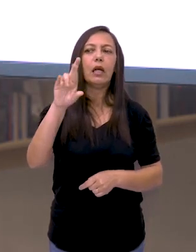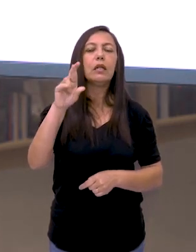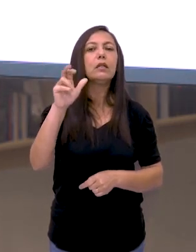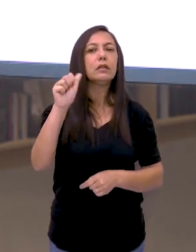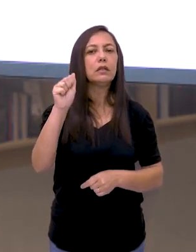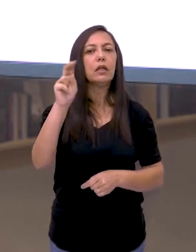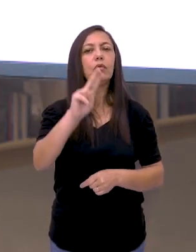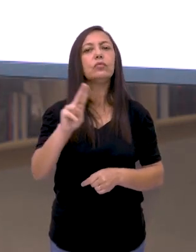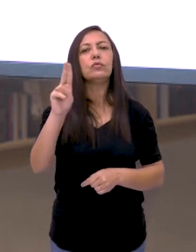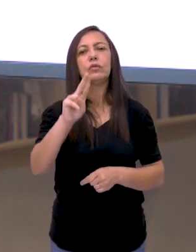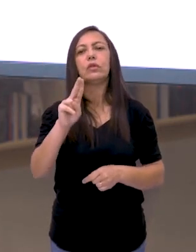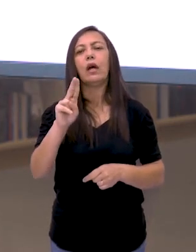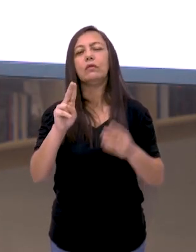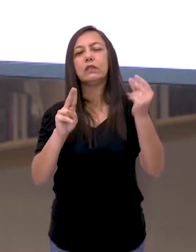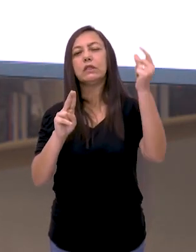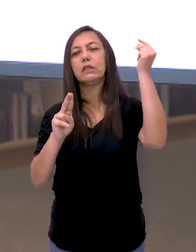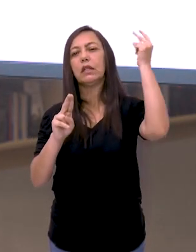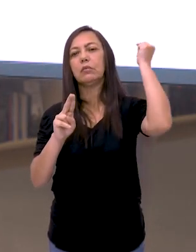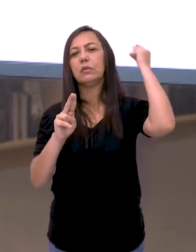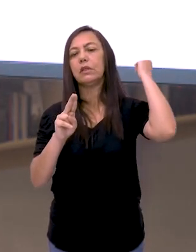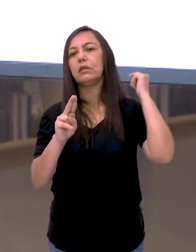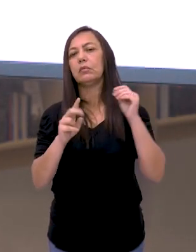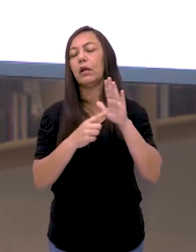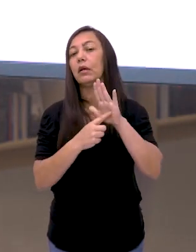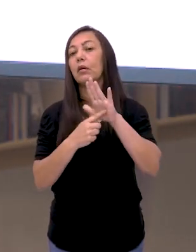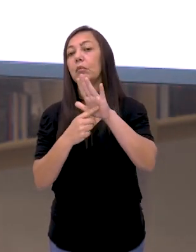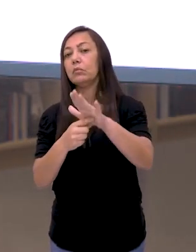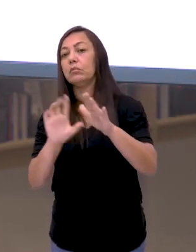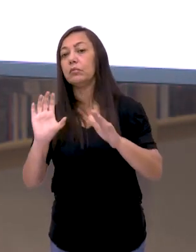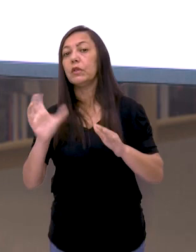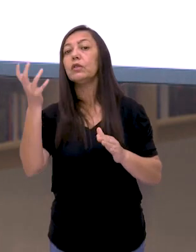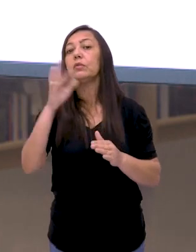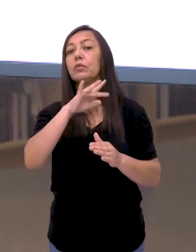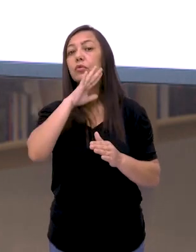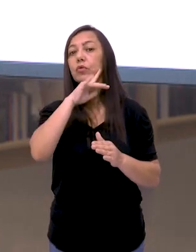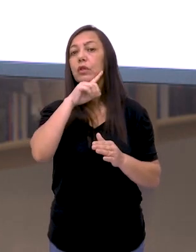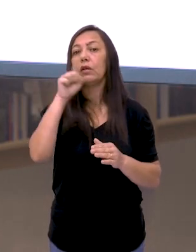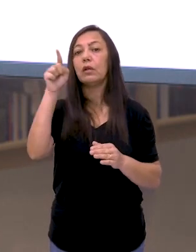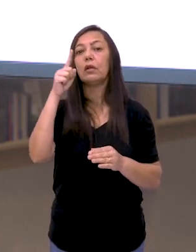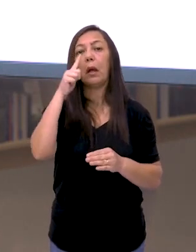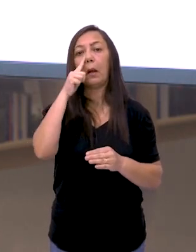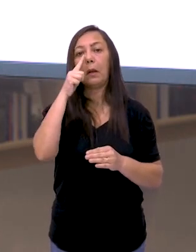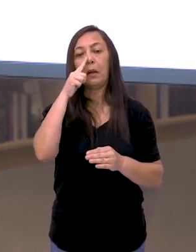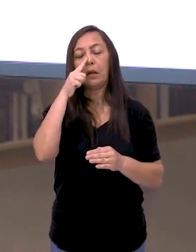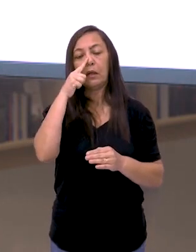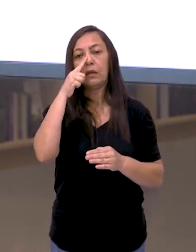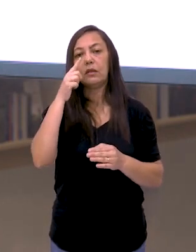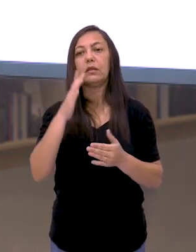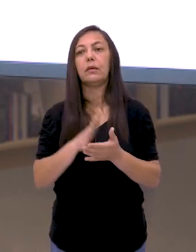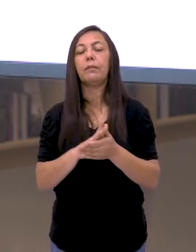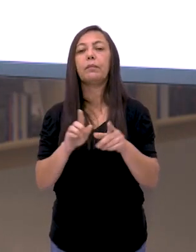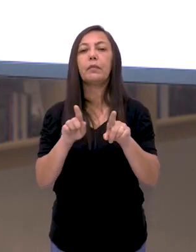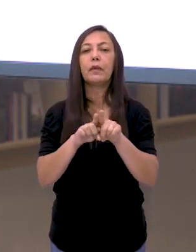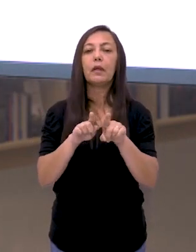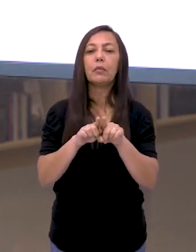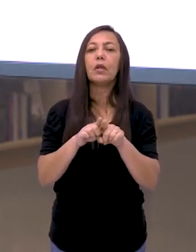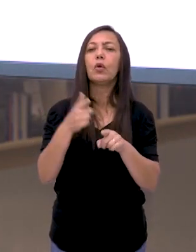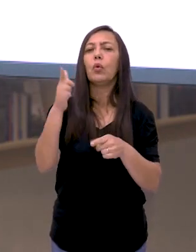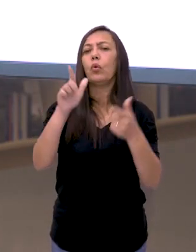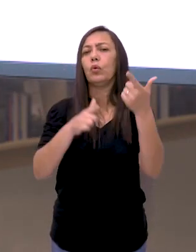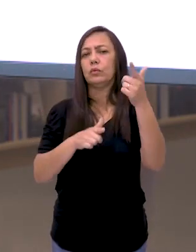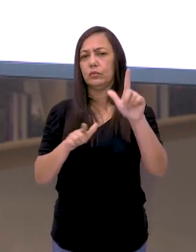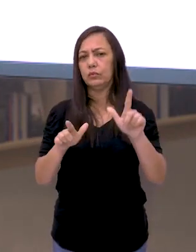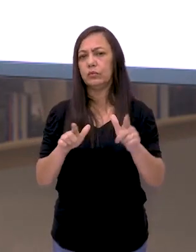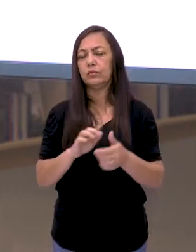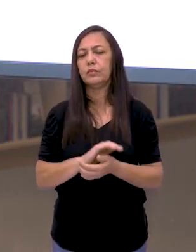utilizado para encenar as tragédias gregas, como também a composição de outros instrumentos musicais.